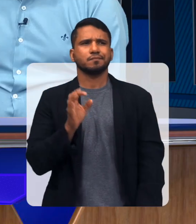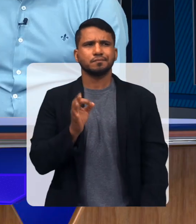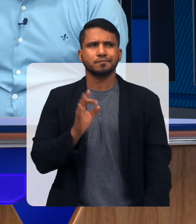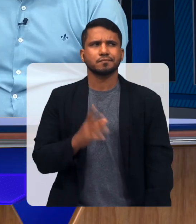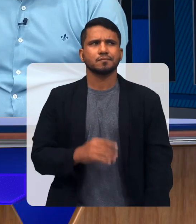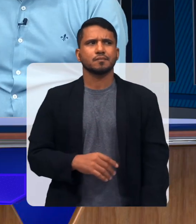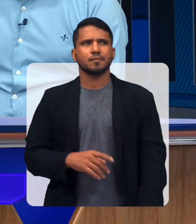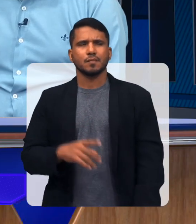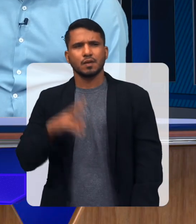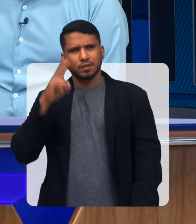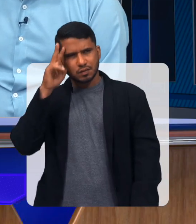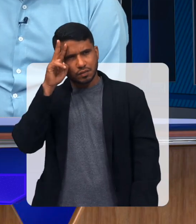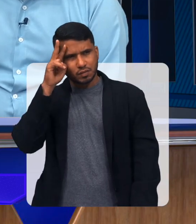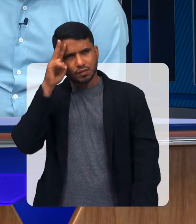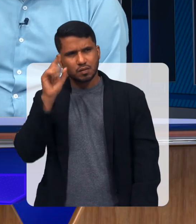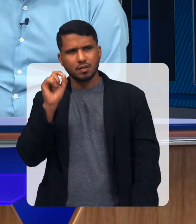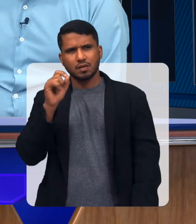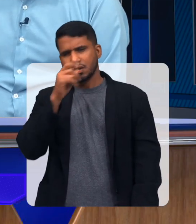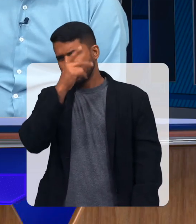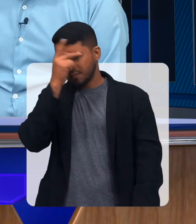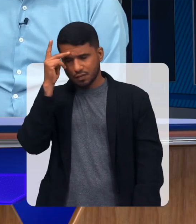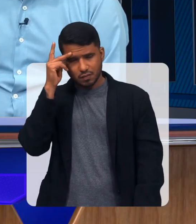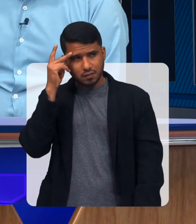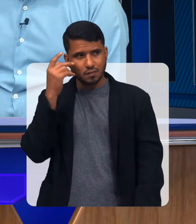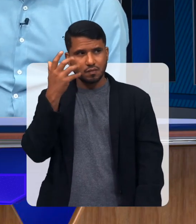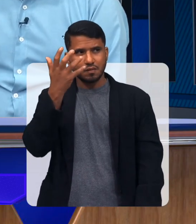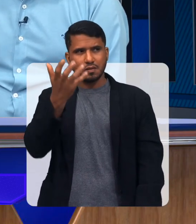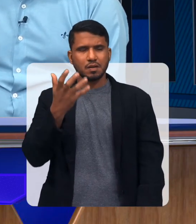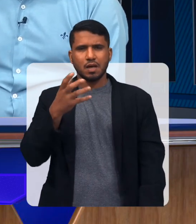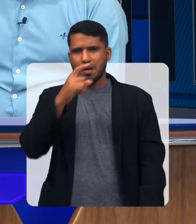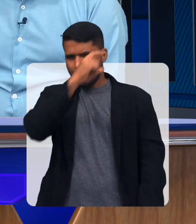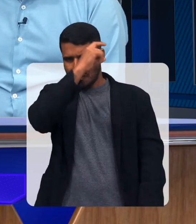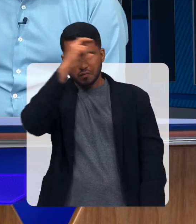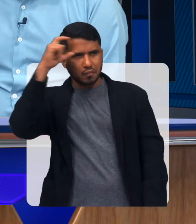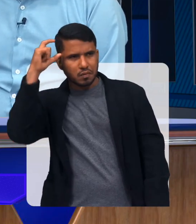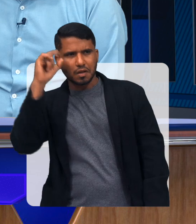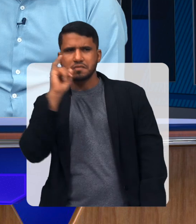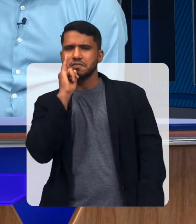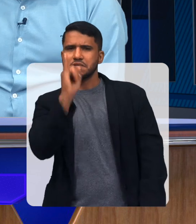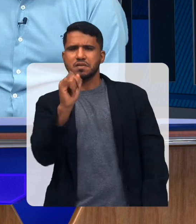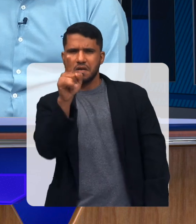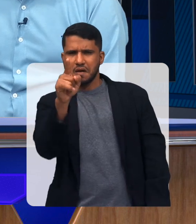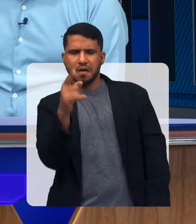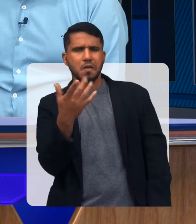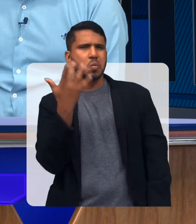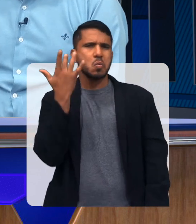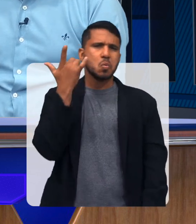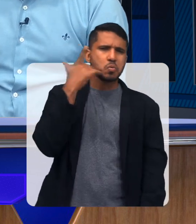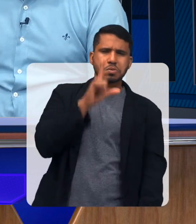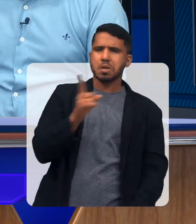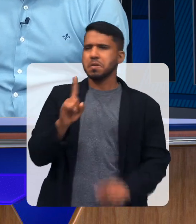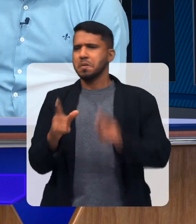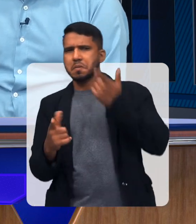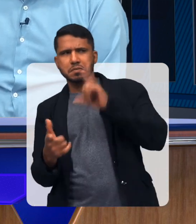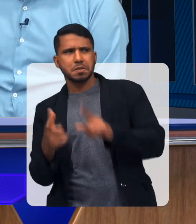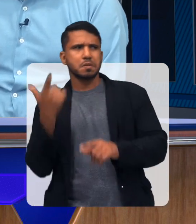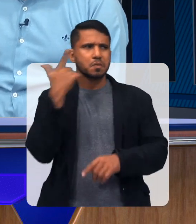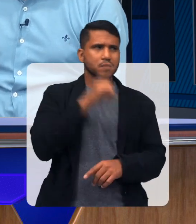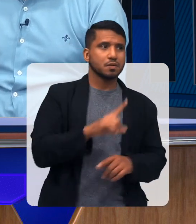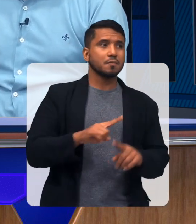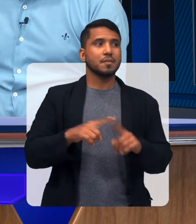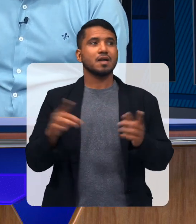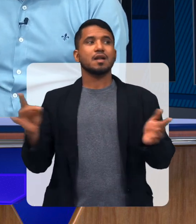Que quebram Exatamente Aquela história Que muita gente Quer rotular A capacidade De uma pessoa Com